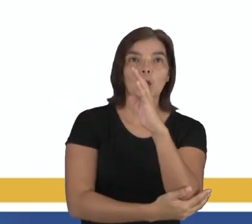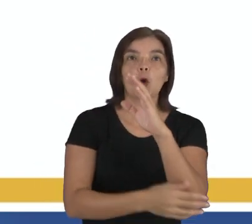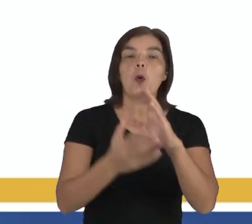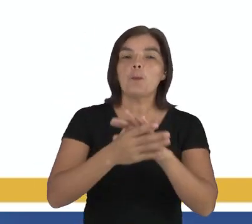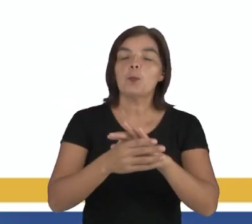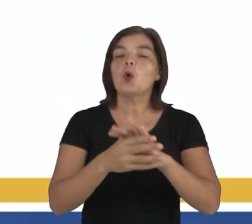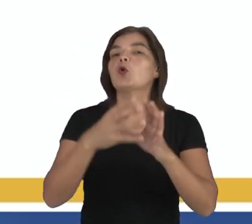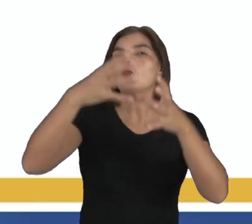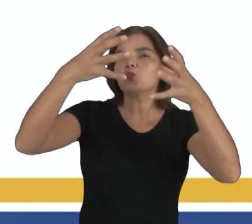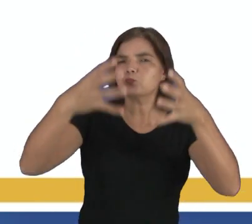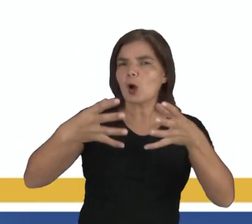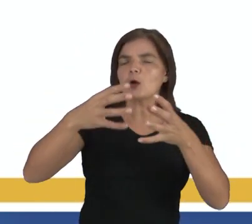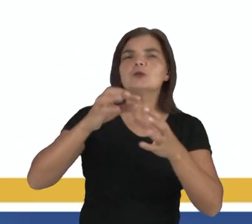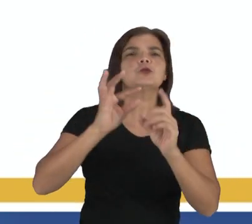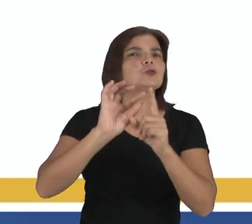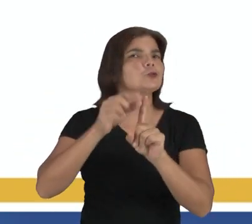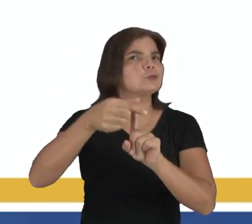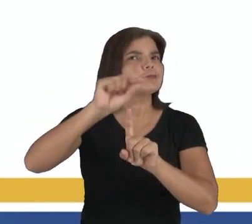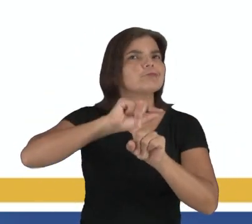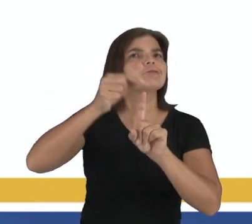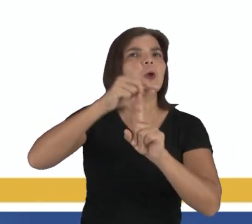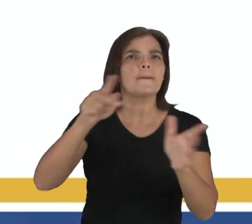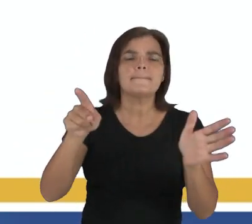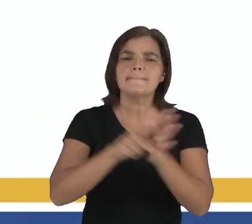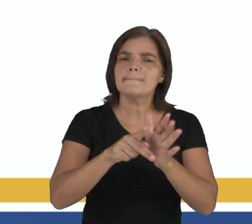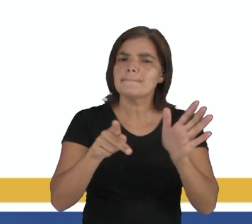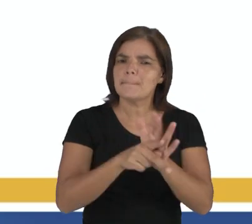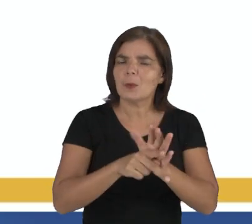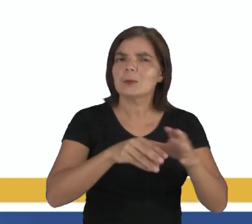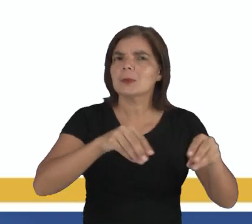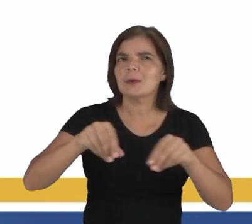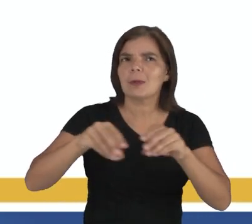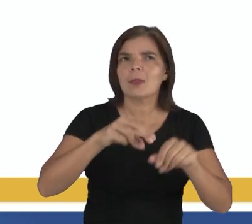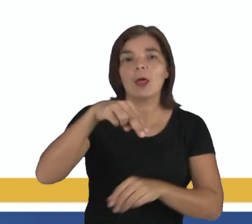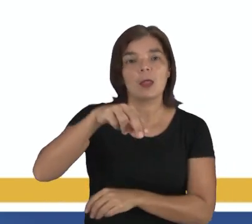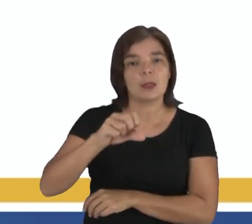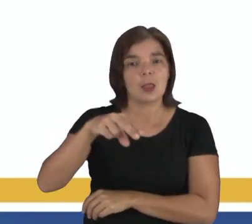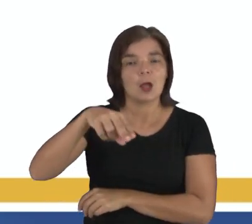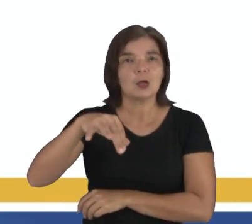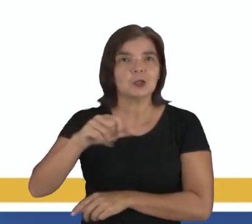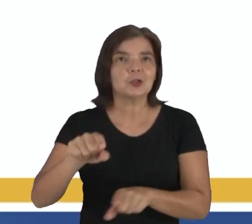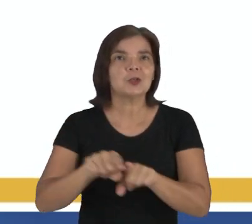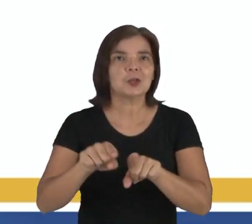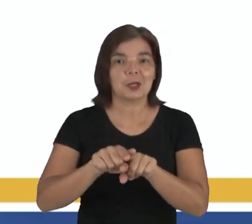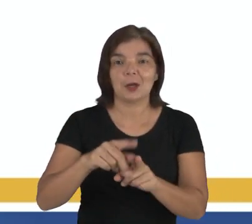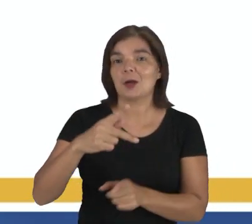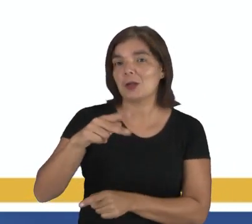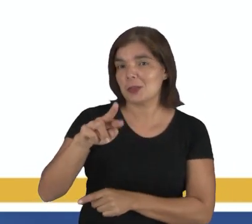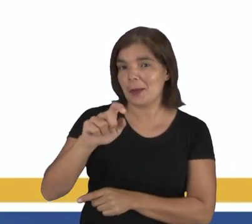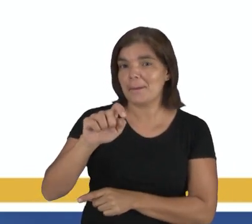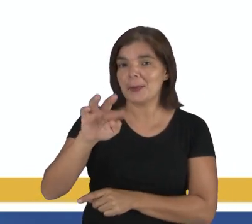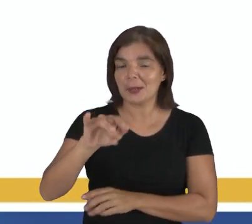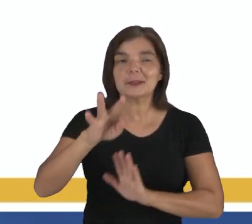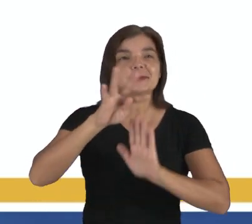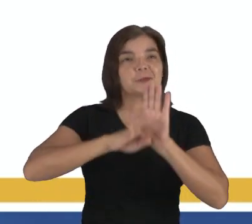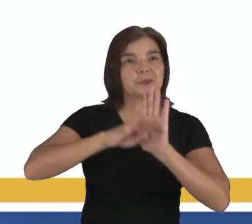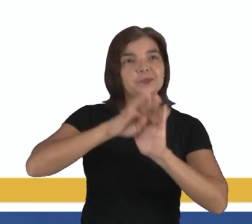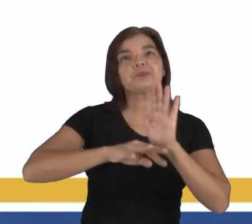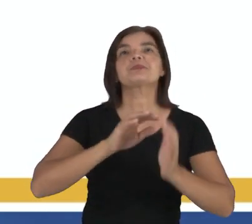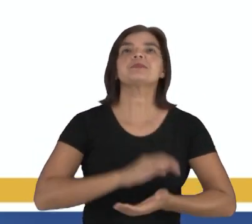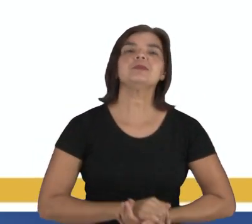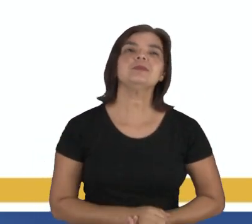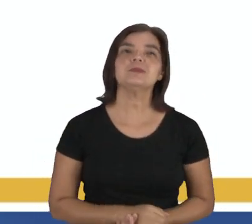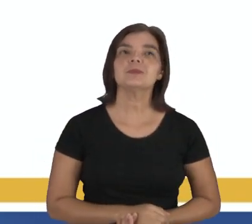por um cacho de banana, da terra, nanica ou prata. Eu gostei muito desse texto. Agora vamos à questão. Então,